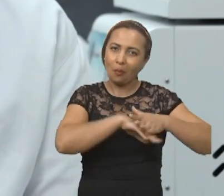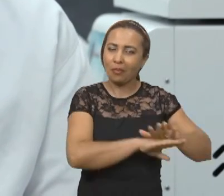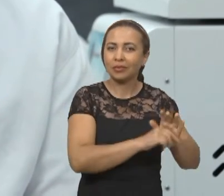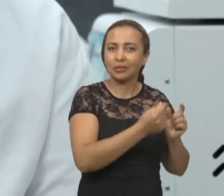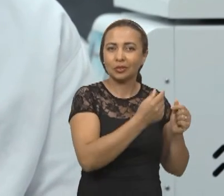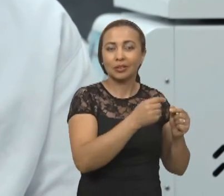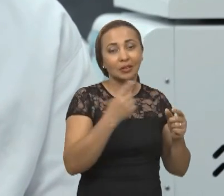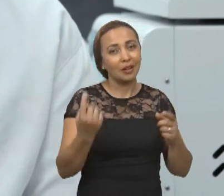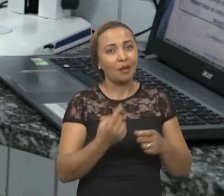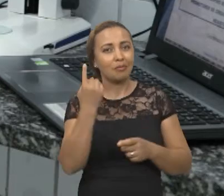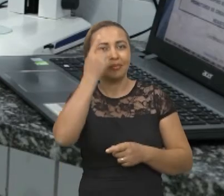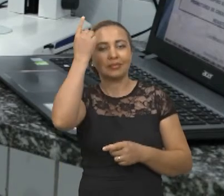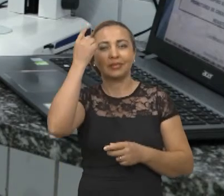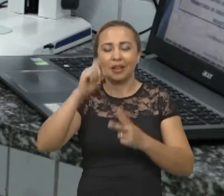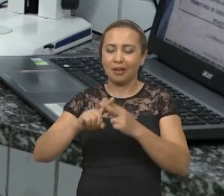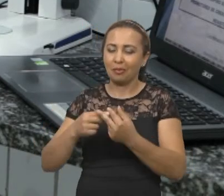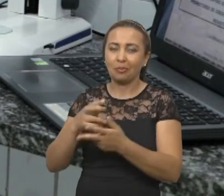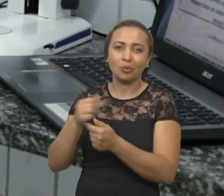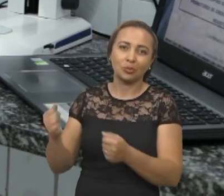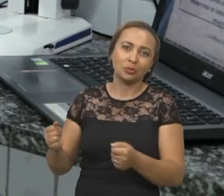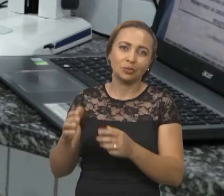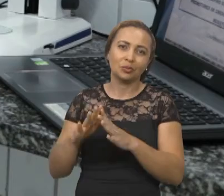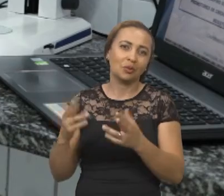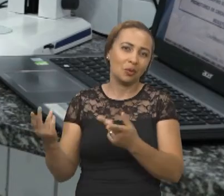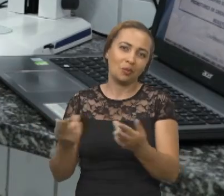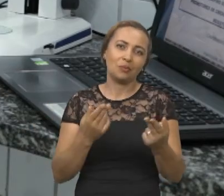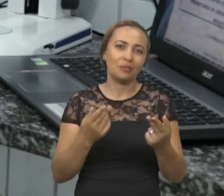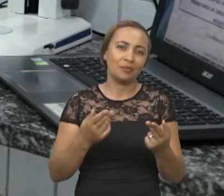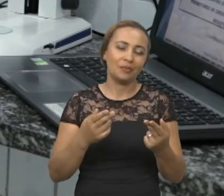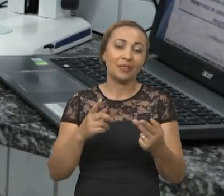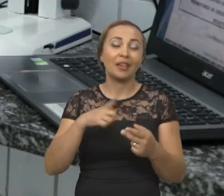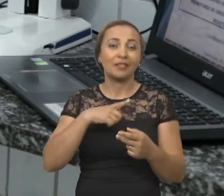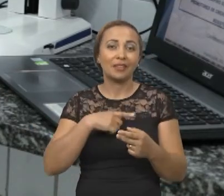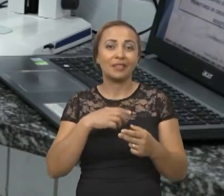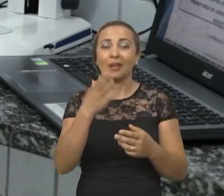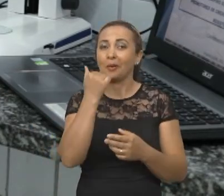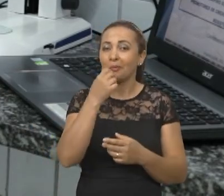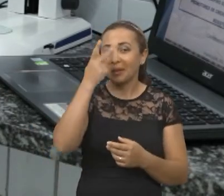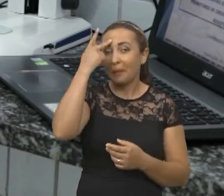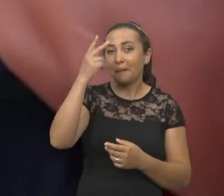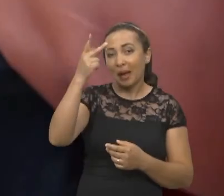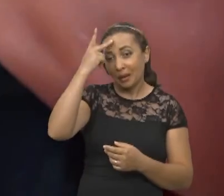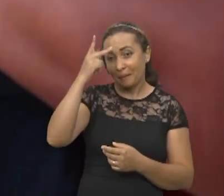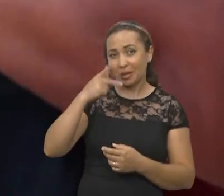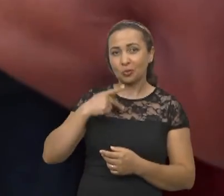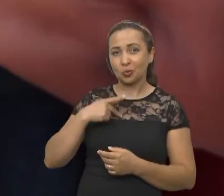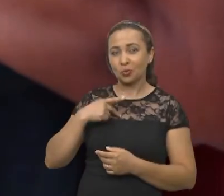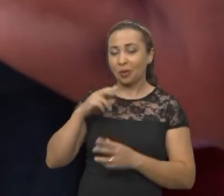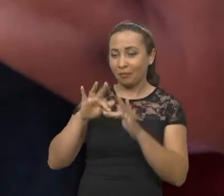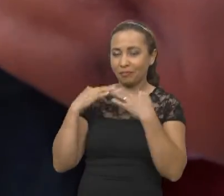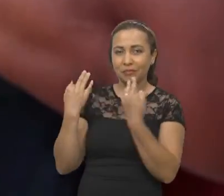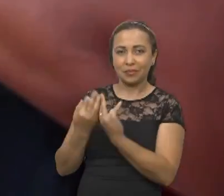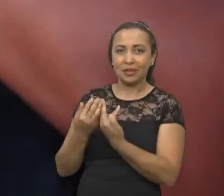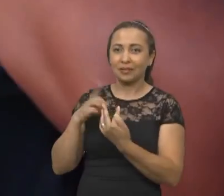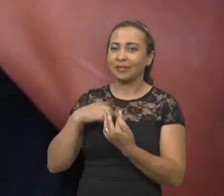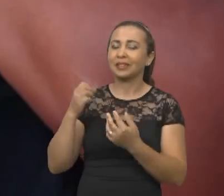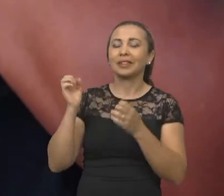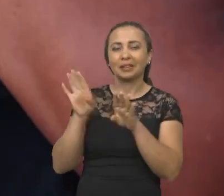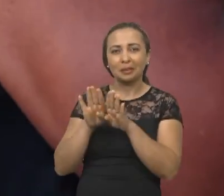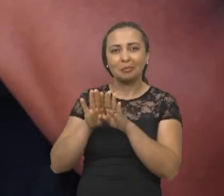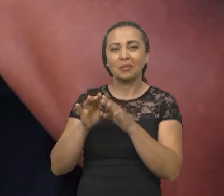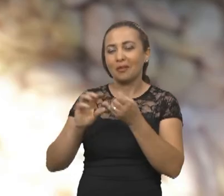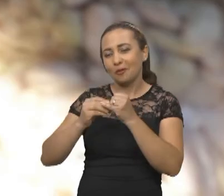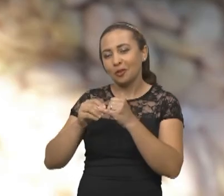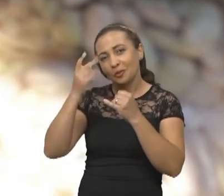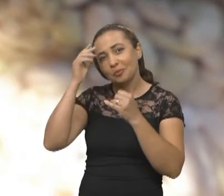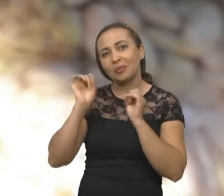produtividade da mesma forma então esse produtor além de ter alimento para si próprio para sua família eles vão ter mais alimento